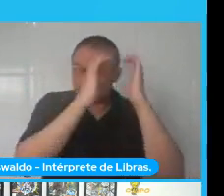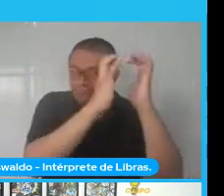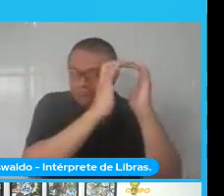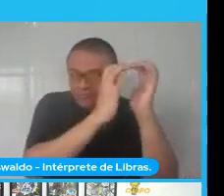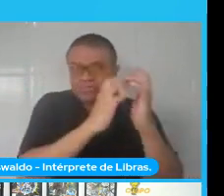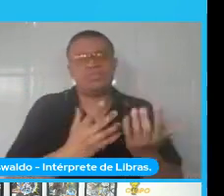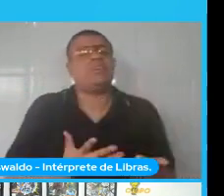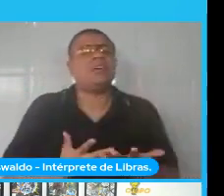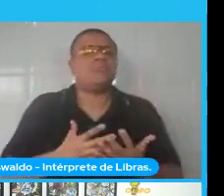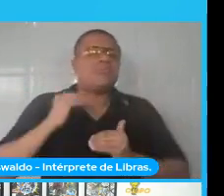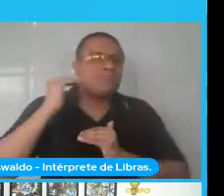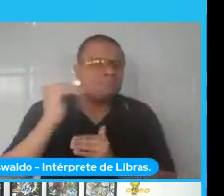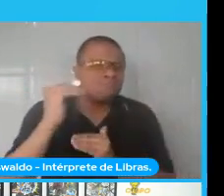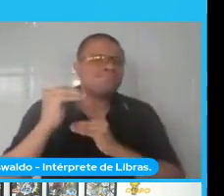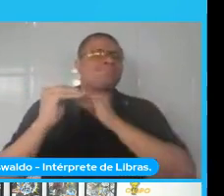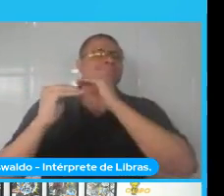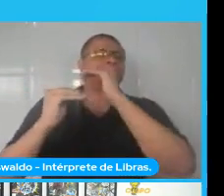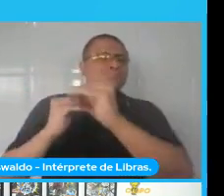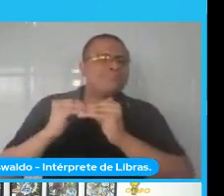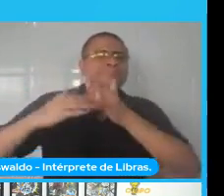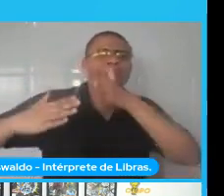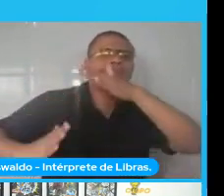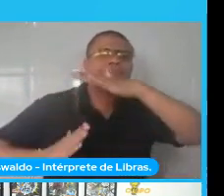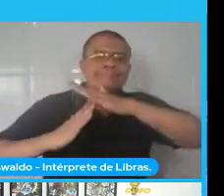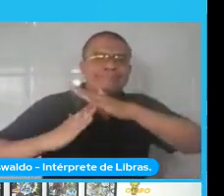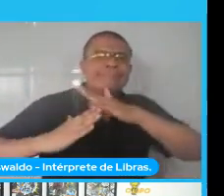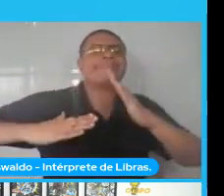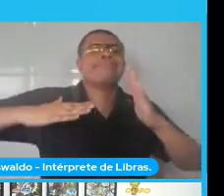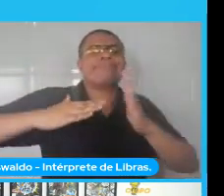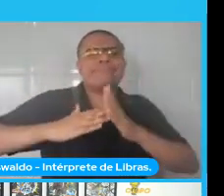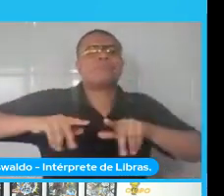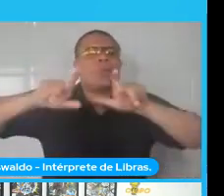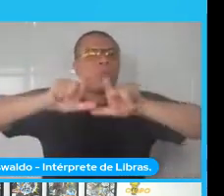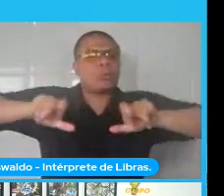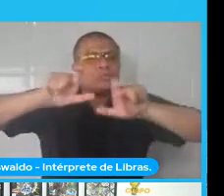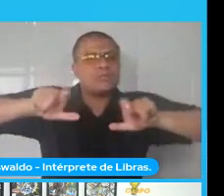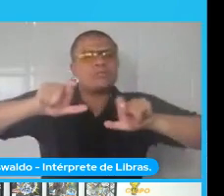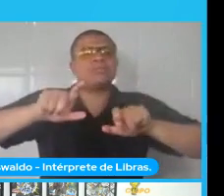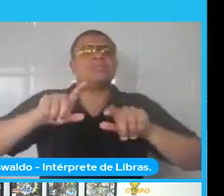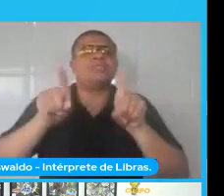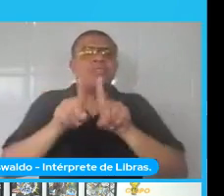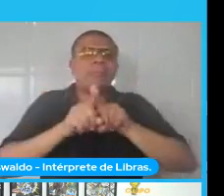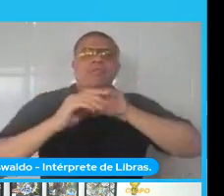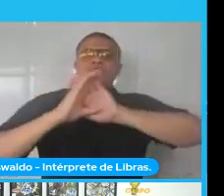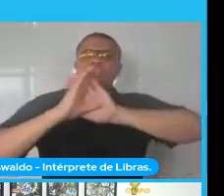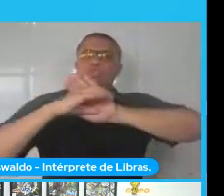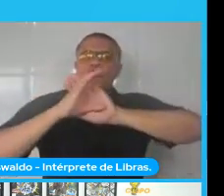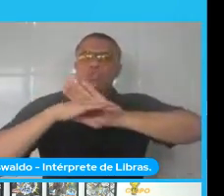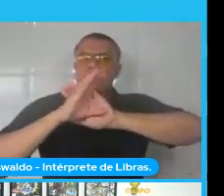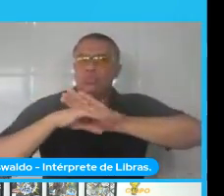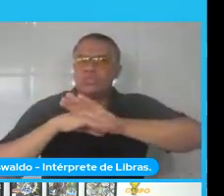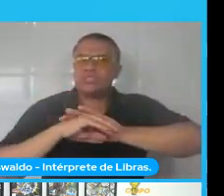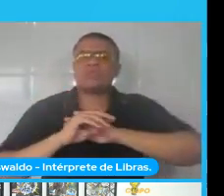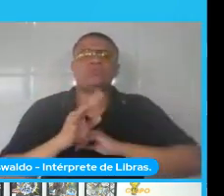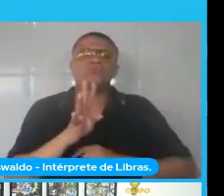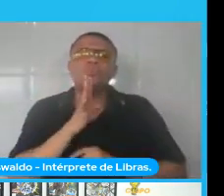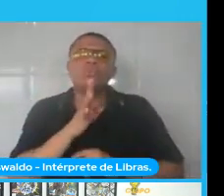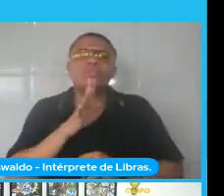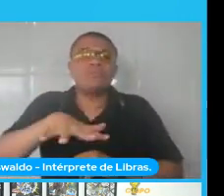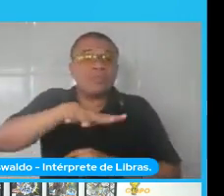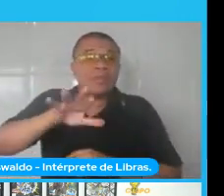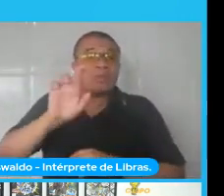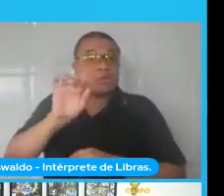enfrentando uma série de limitações, tanto computacionais, quanto até de conceitos, de correção de conhecimento na própria rede,